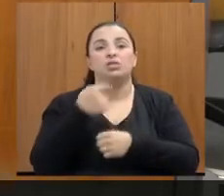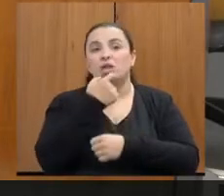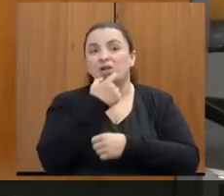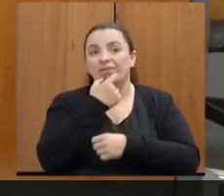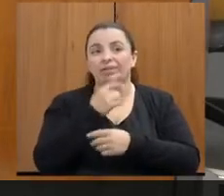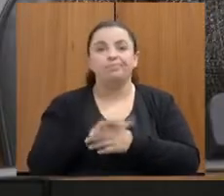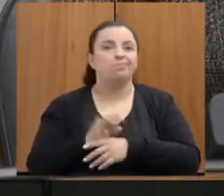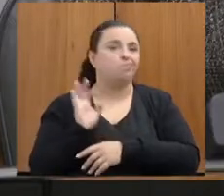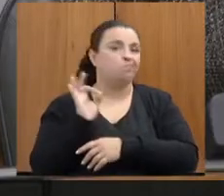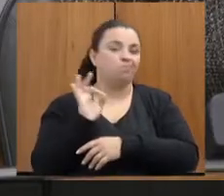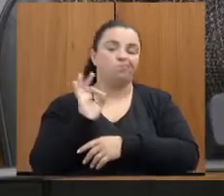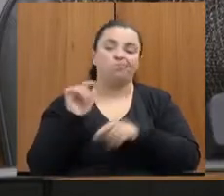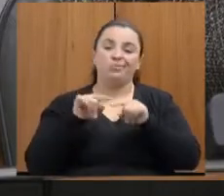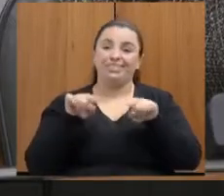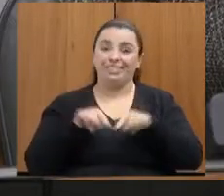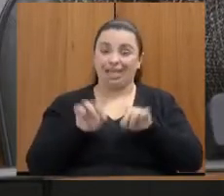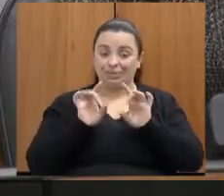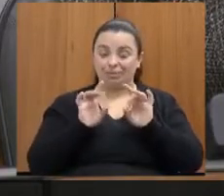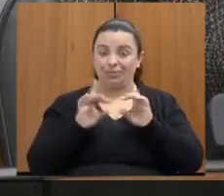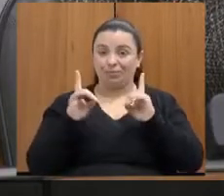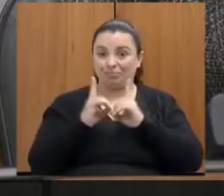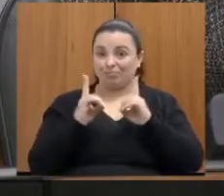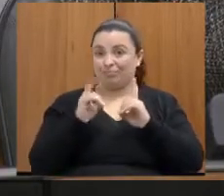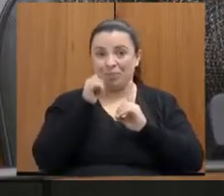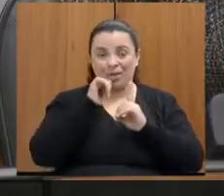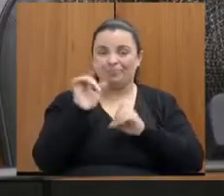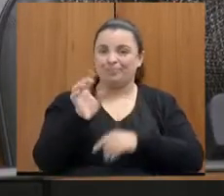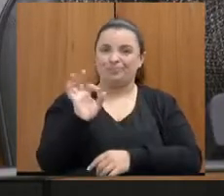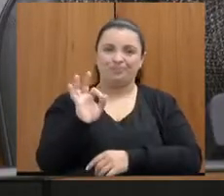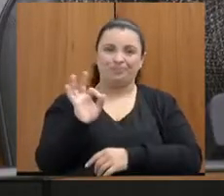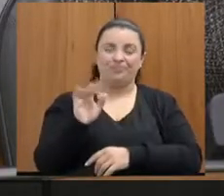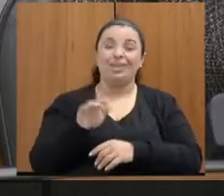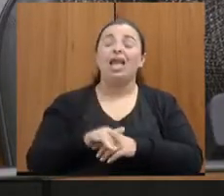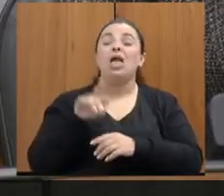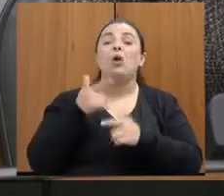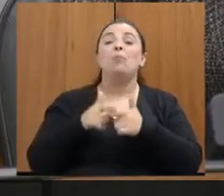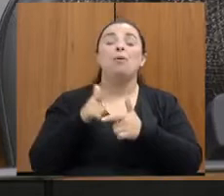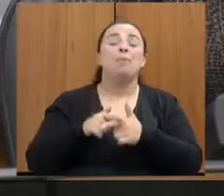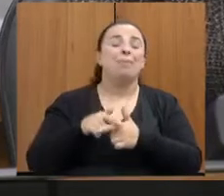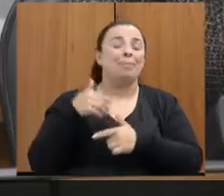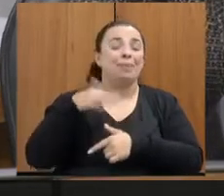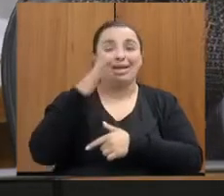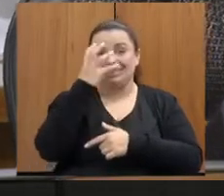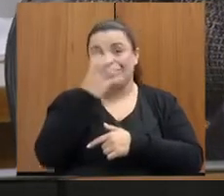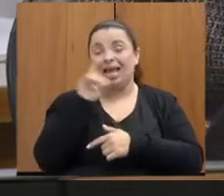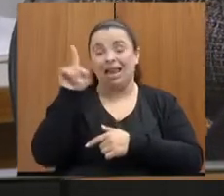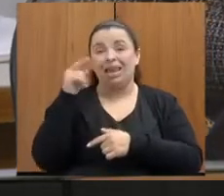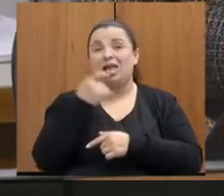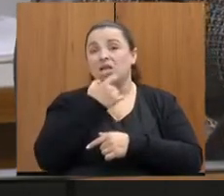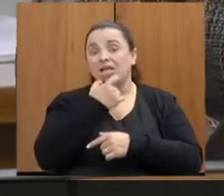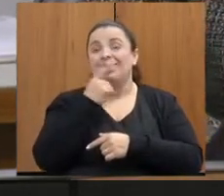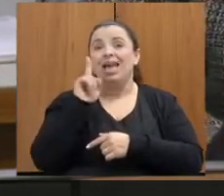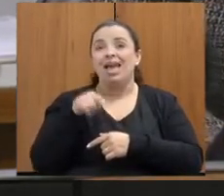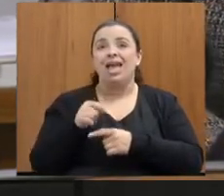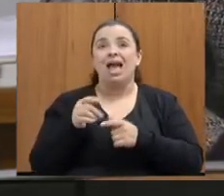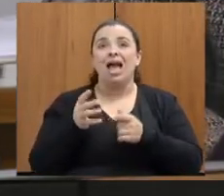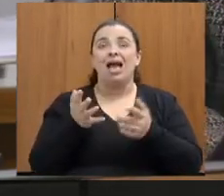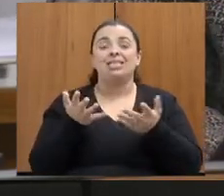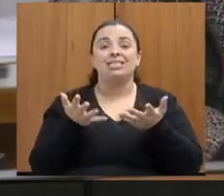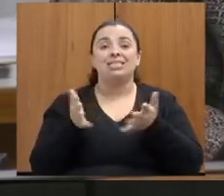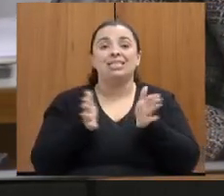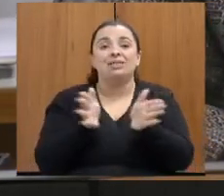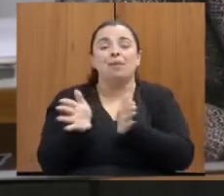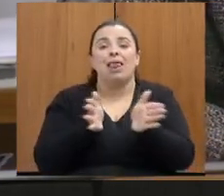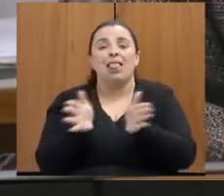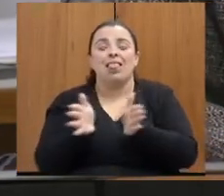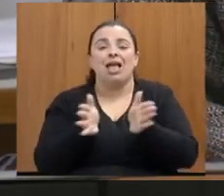Também não temos, não. O nosso problema maior hoje, lá em Nova Lima, que é uma coisa que a gente ainda tem que trabalhar, é a acessibilidade. A delegacia tem